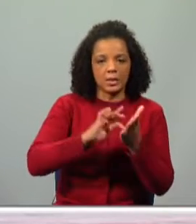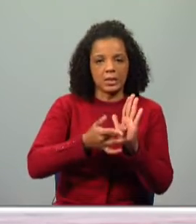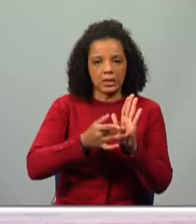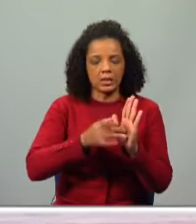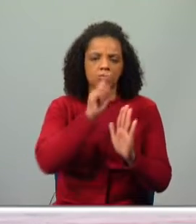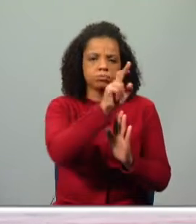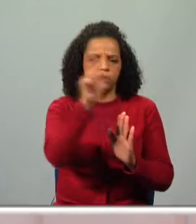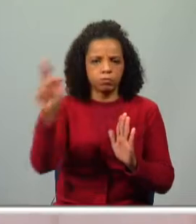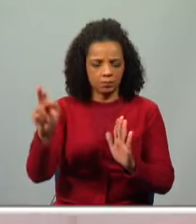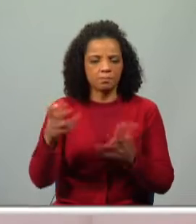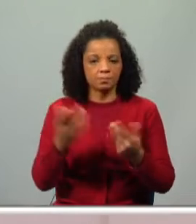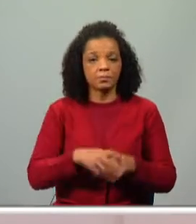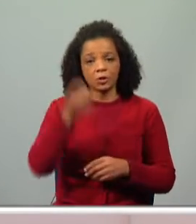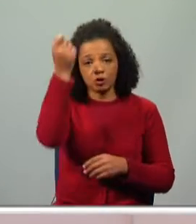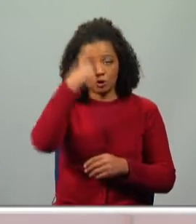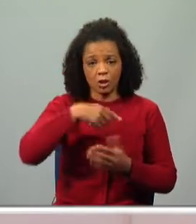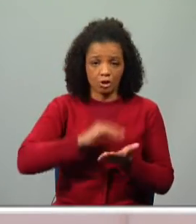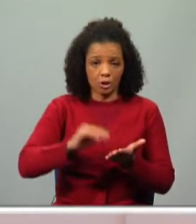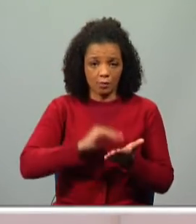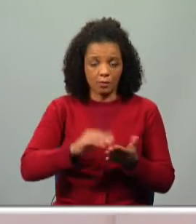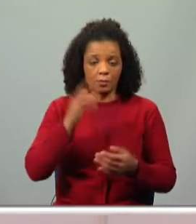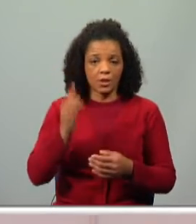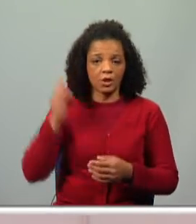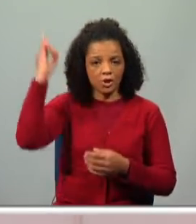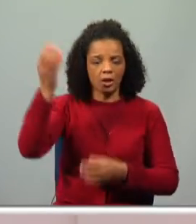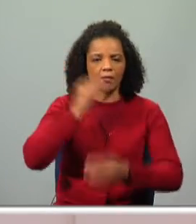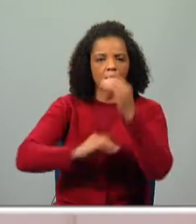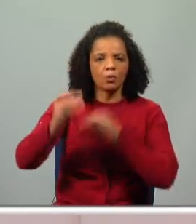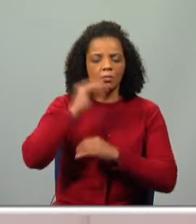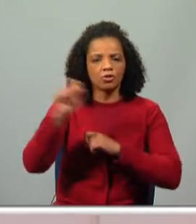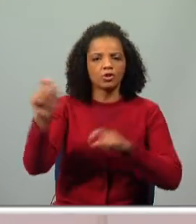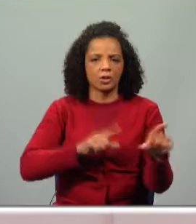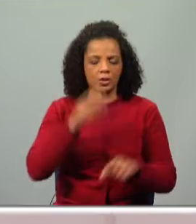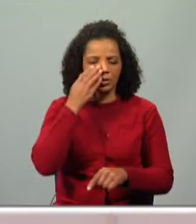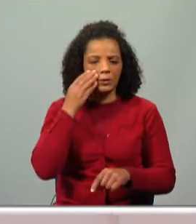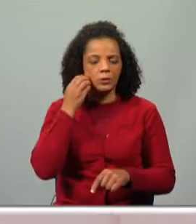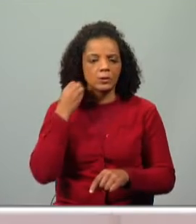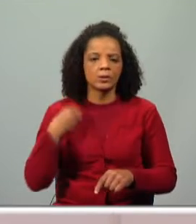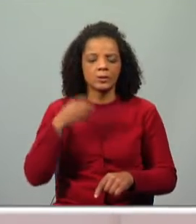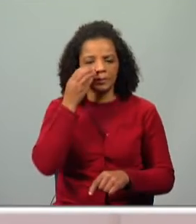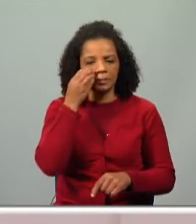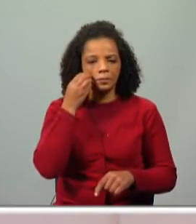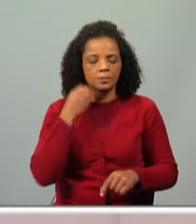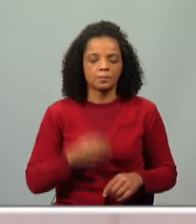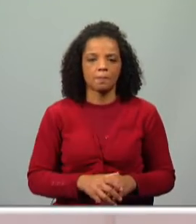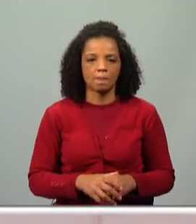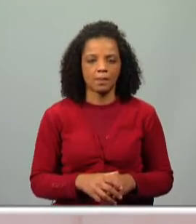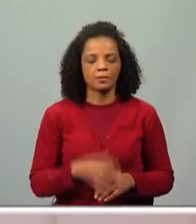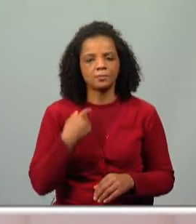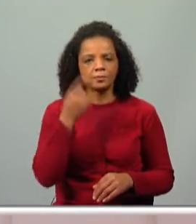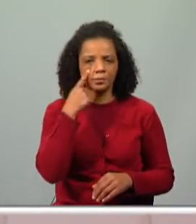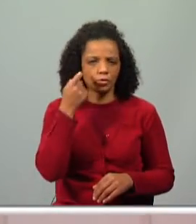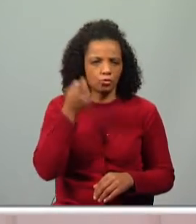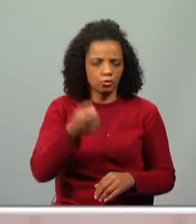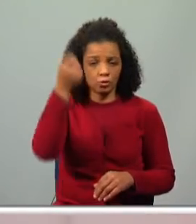viajada. E escreveu esta história, da girafa que comia estrelas. Então, para conheceres um